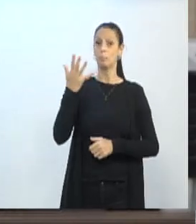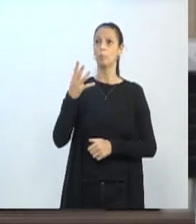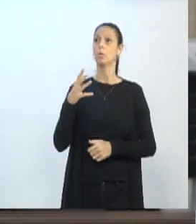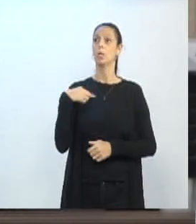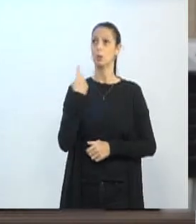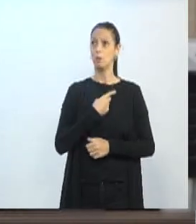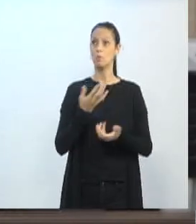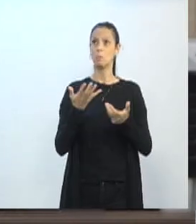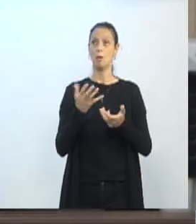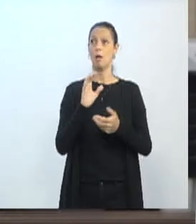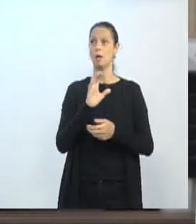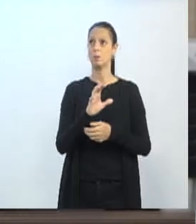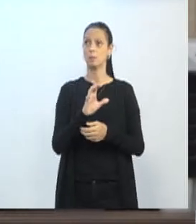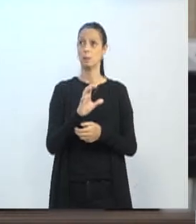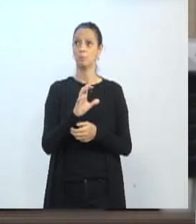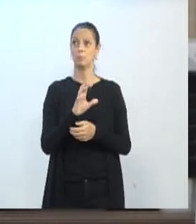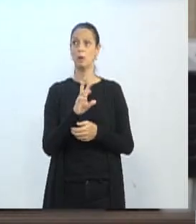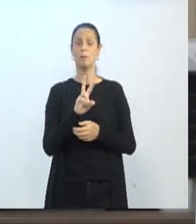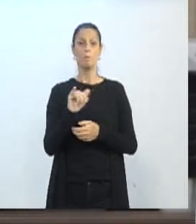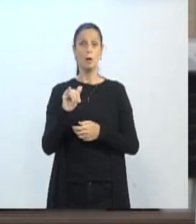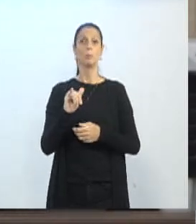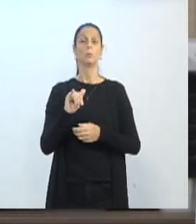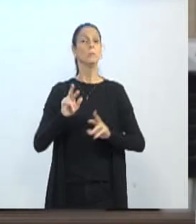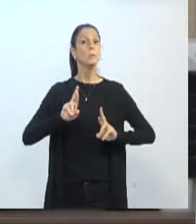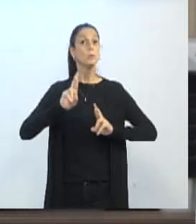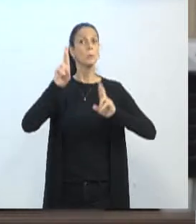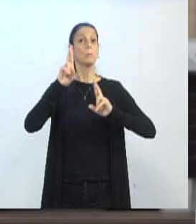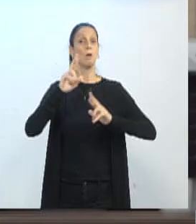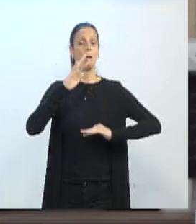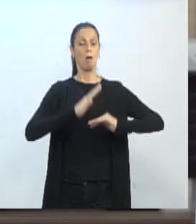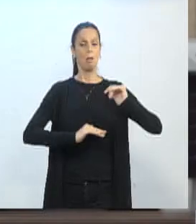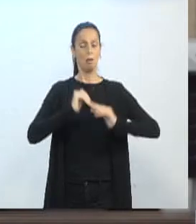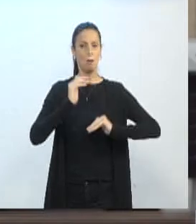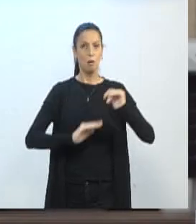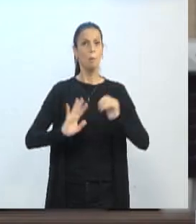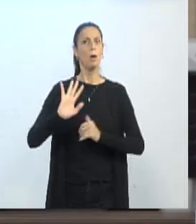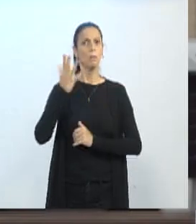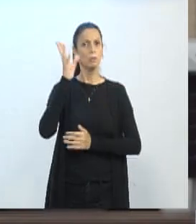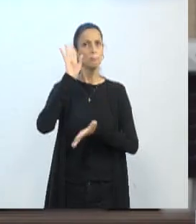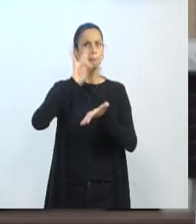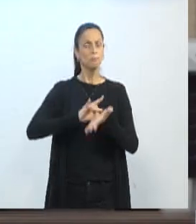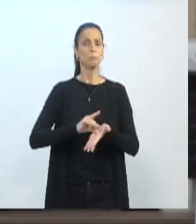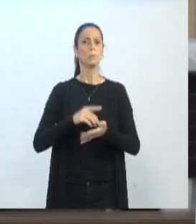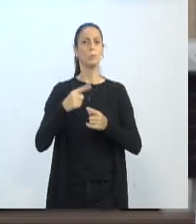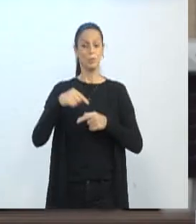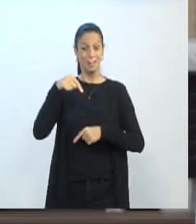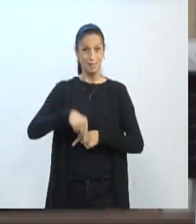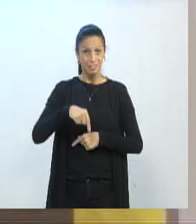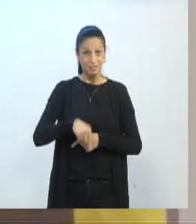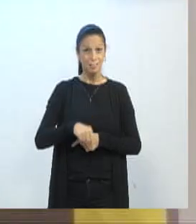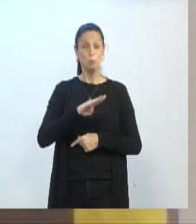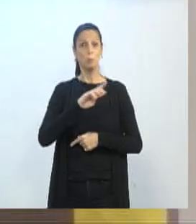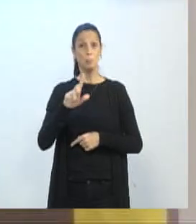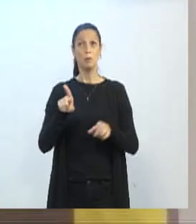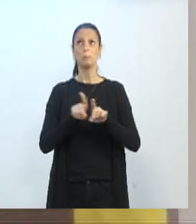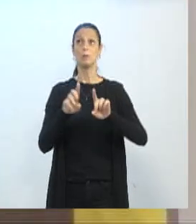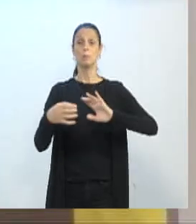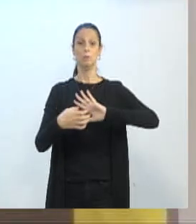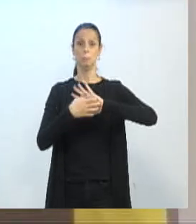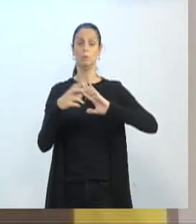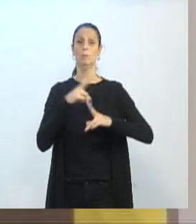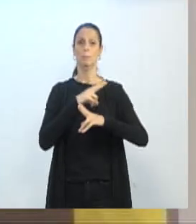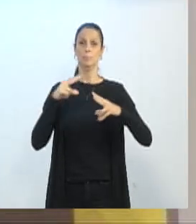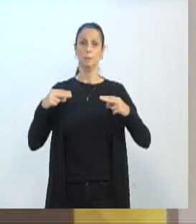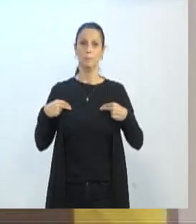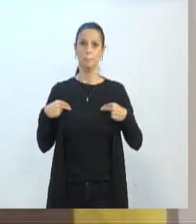quer. Então, vamos torcer para que essa obra saia do papel que realmente o povo de Santa Catarina e o Vale, o Itajaí Blumenau Merece. Obrigado. vou falar nada. Senhor